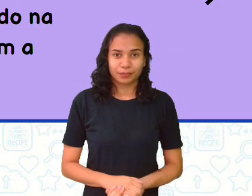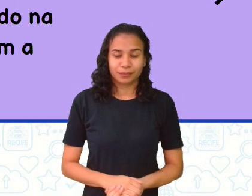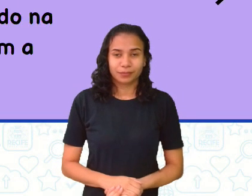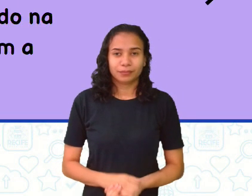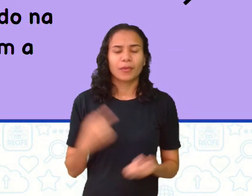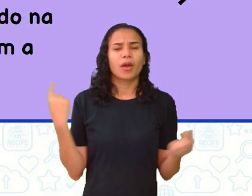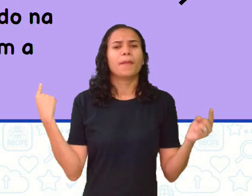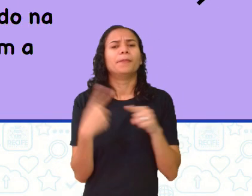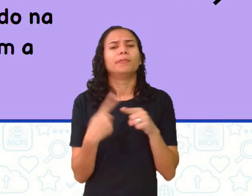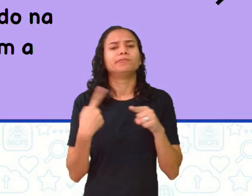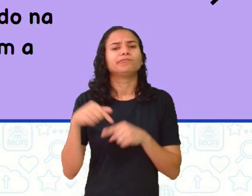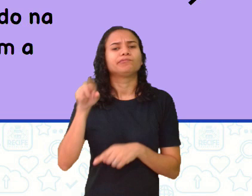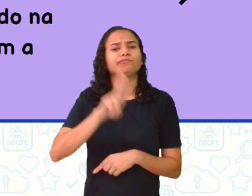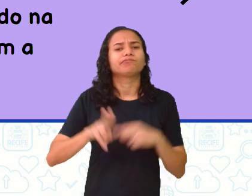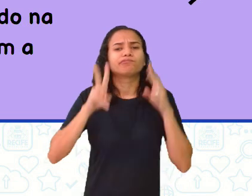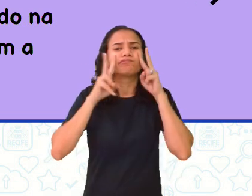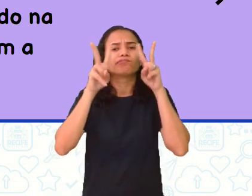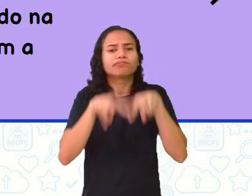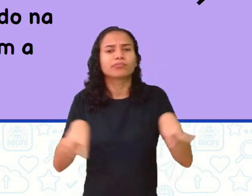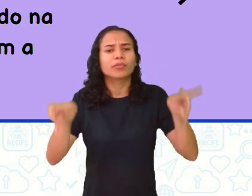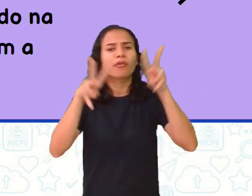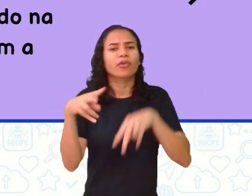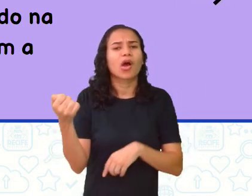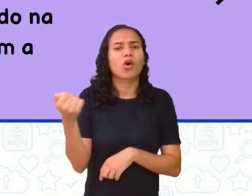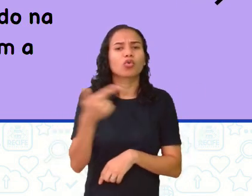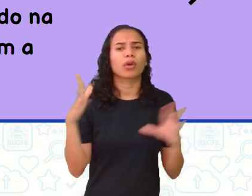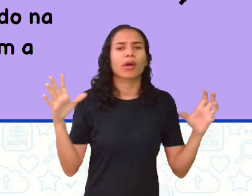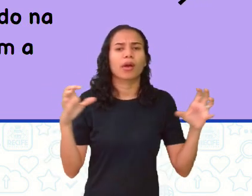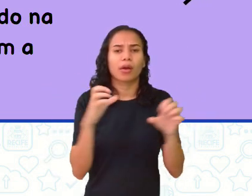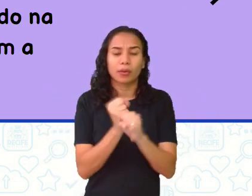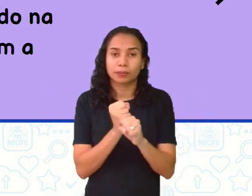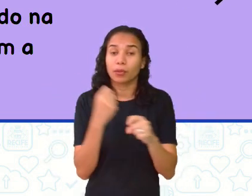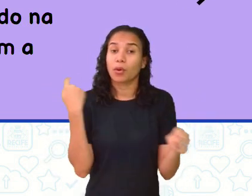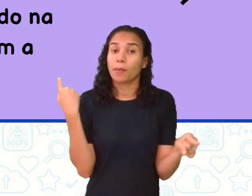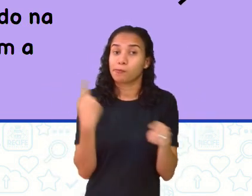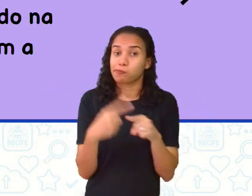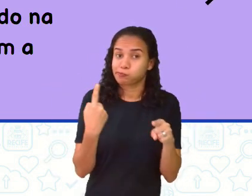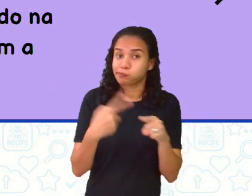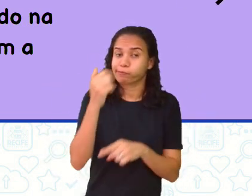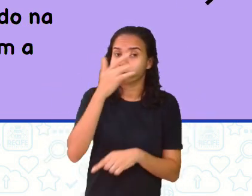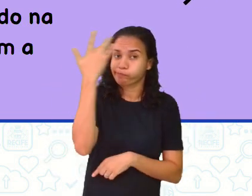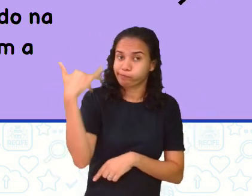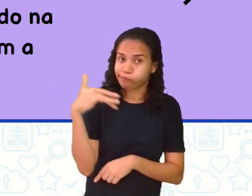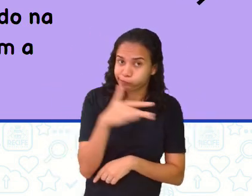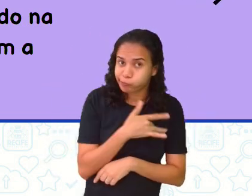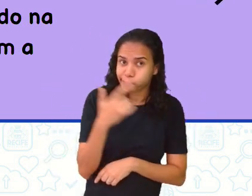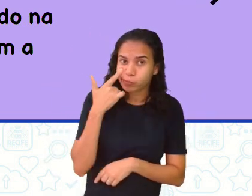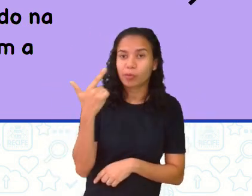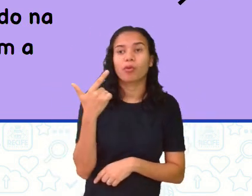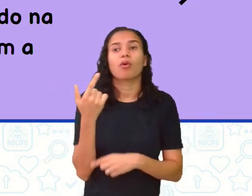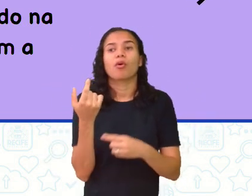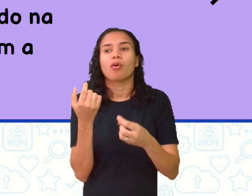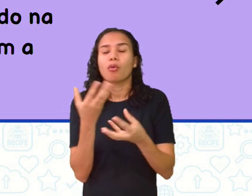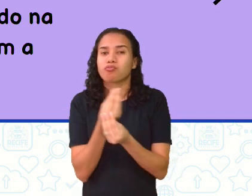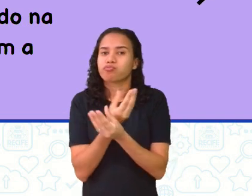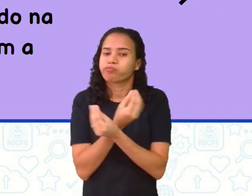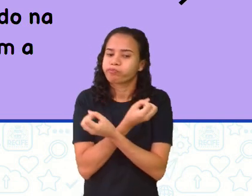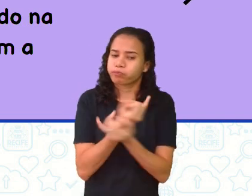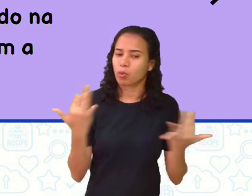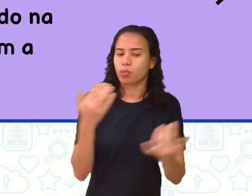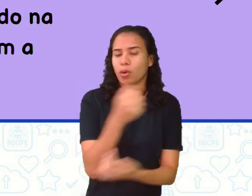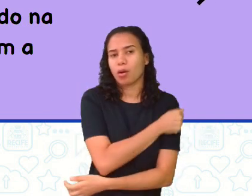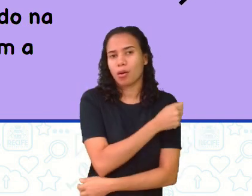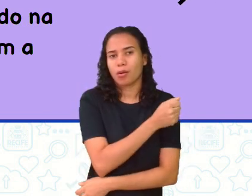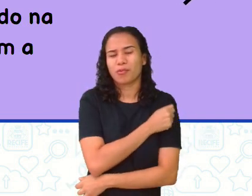Por que eu vou trabalhar com a parte visual do que por contas? Porque, gente, muitos alunos